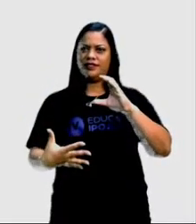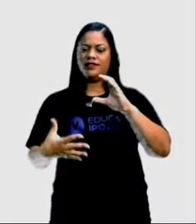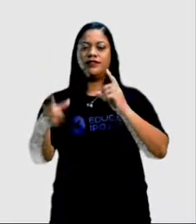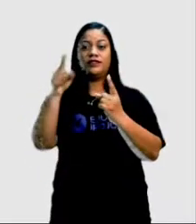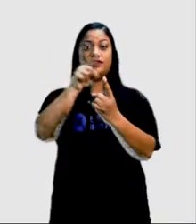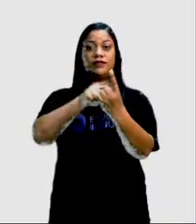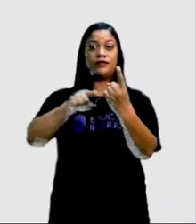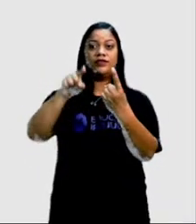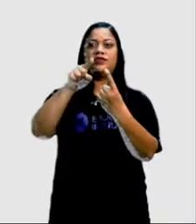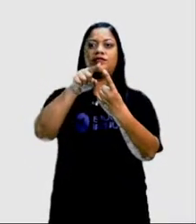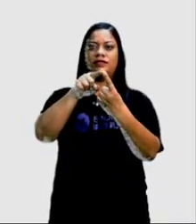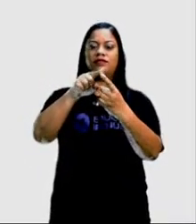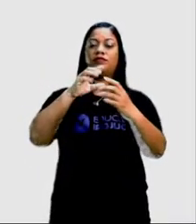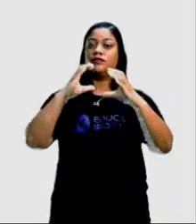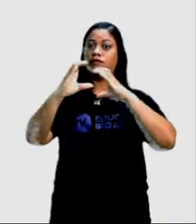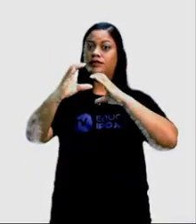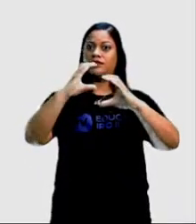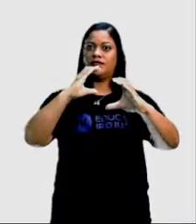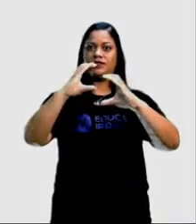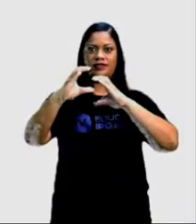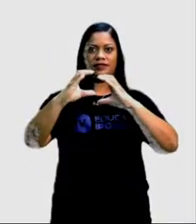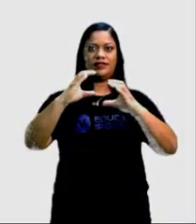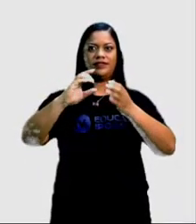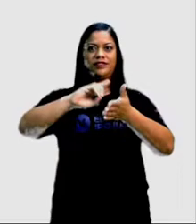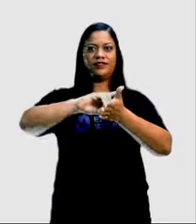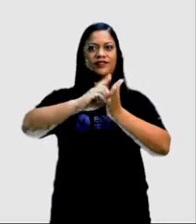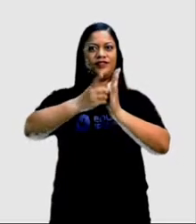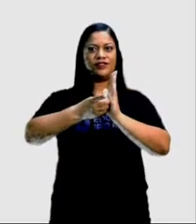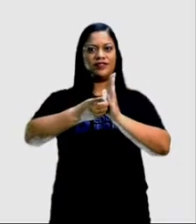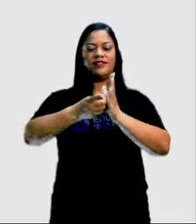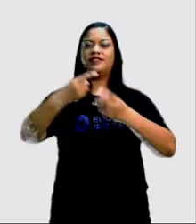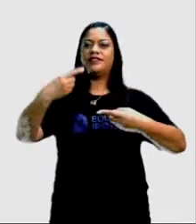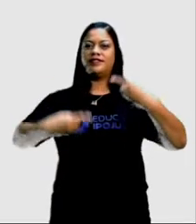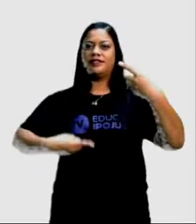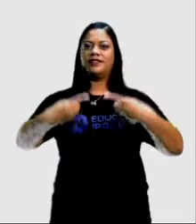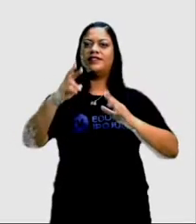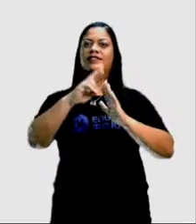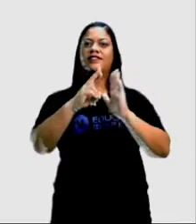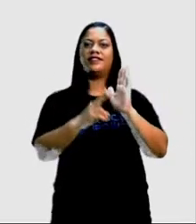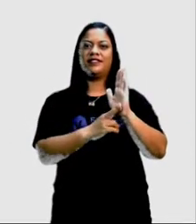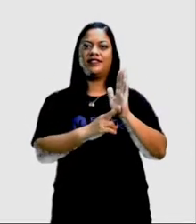objetivos comunicativos do gênero debate regrado.